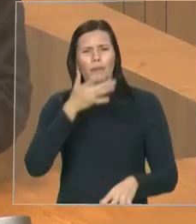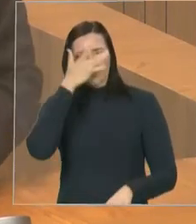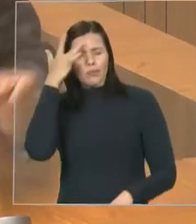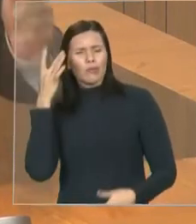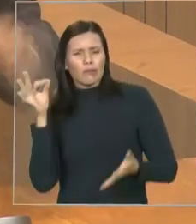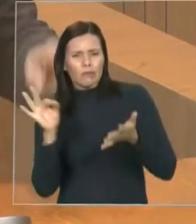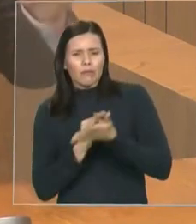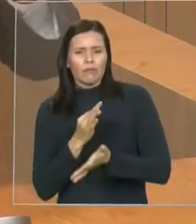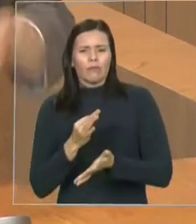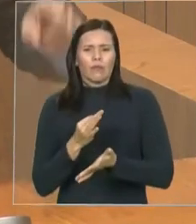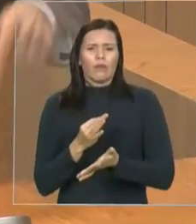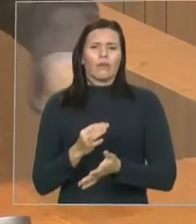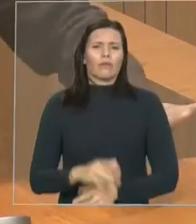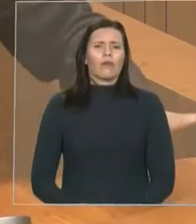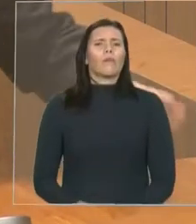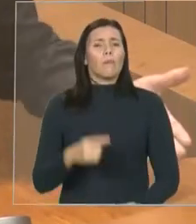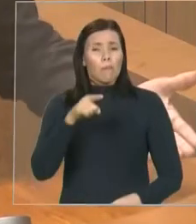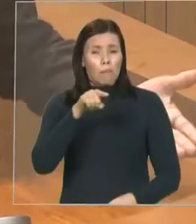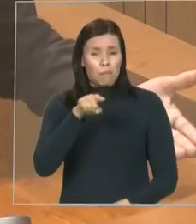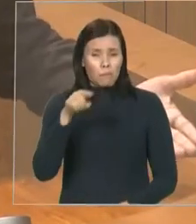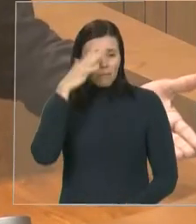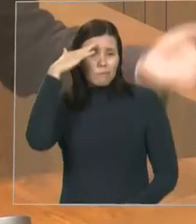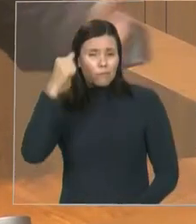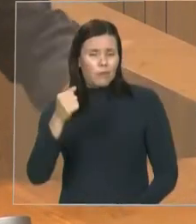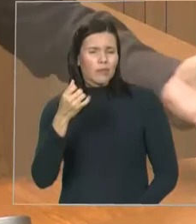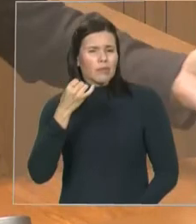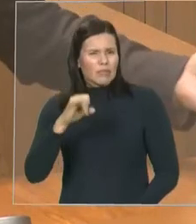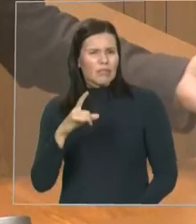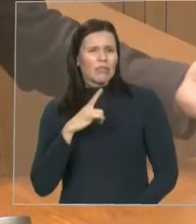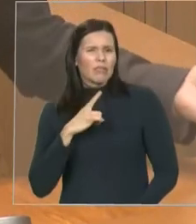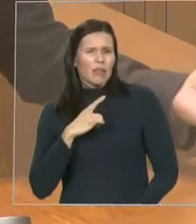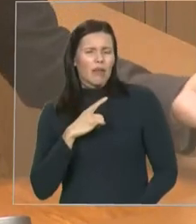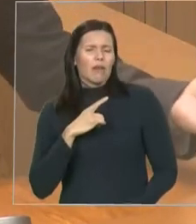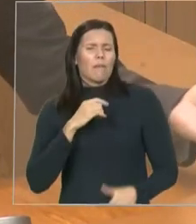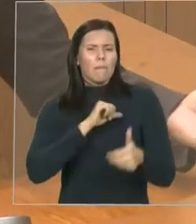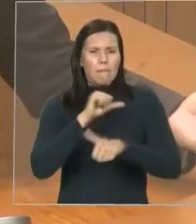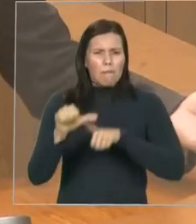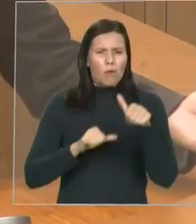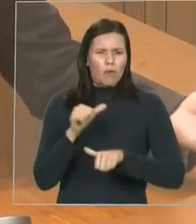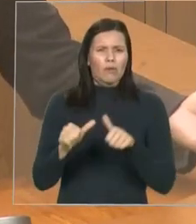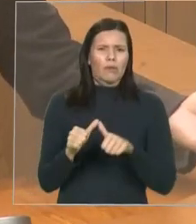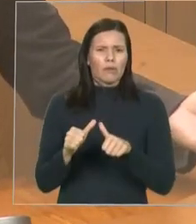no concurso tem que ser feita através de edital, retificação do edital.